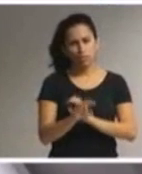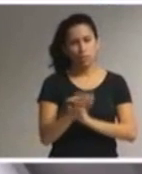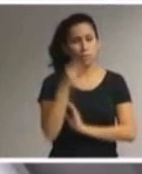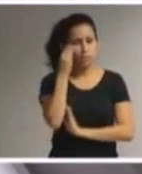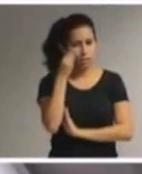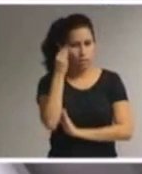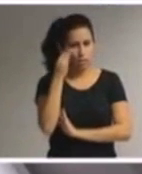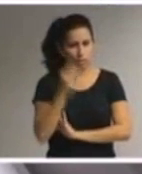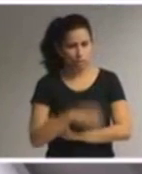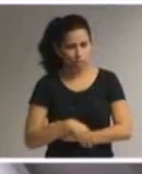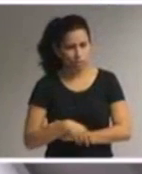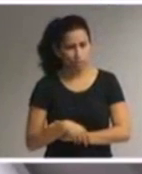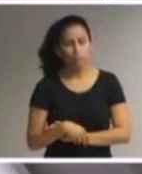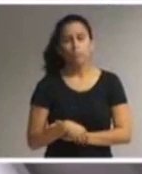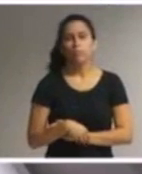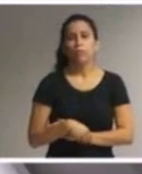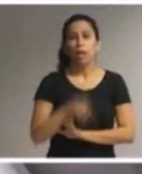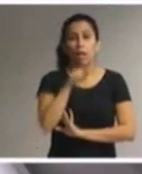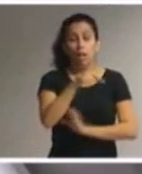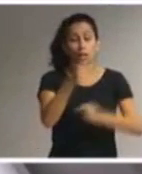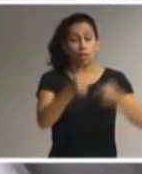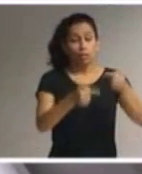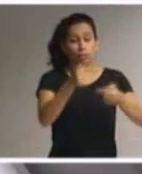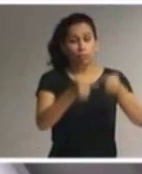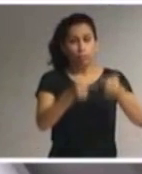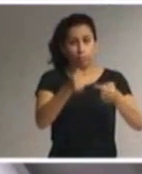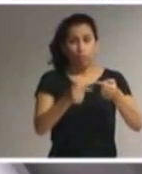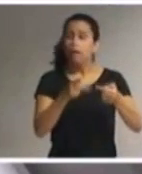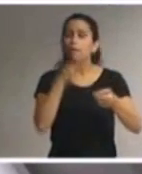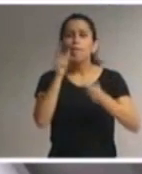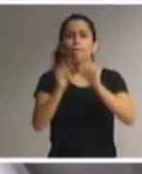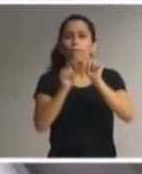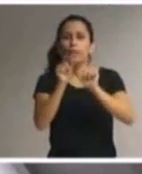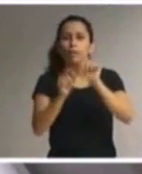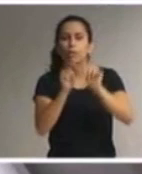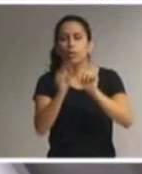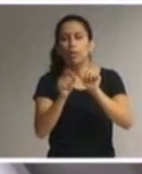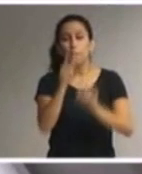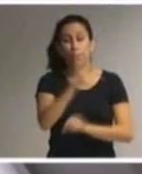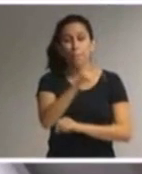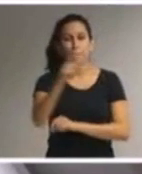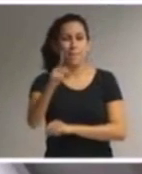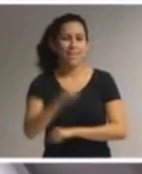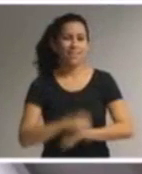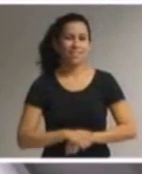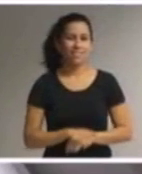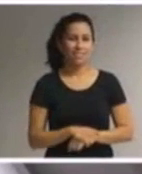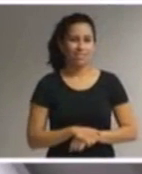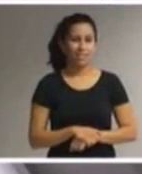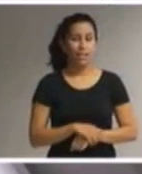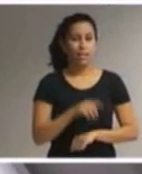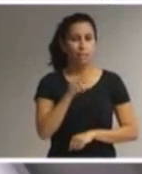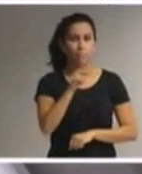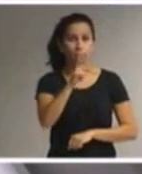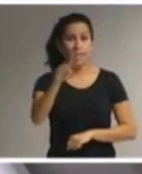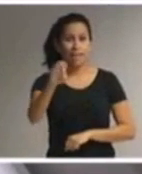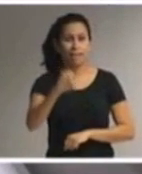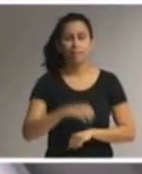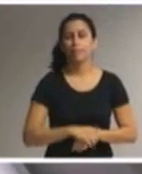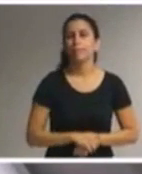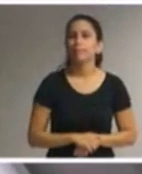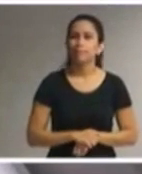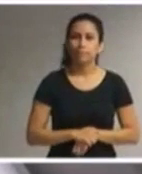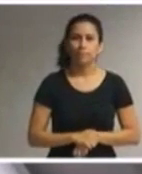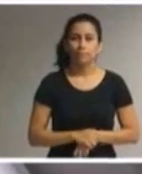política explica que o atendimento educacional especializado tem como função identificar, elaborar e